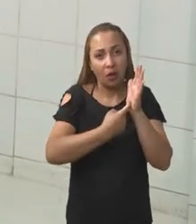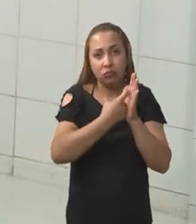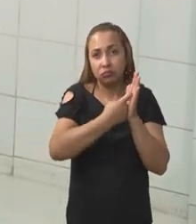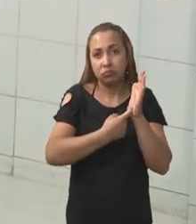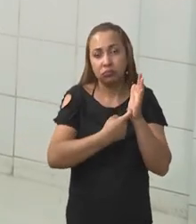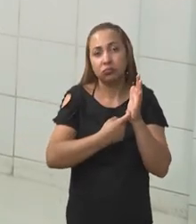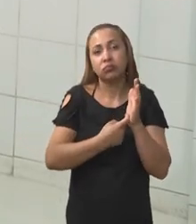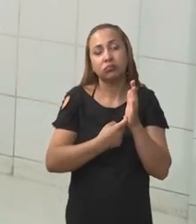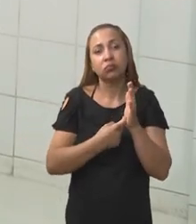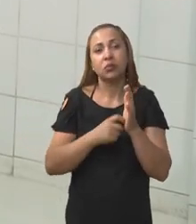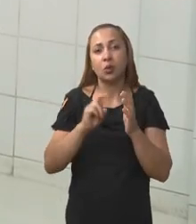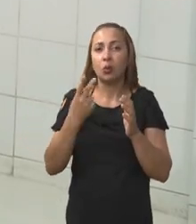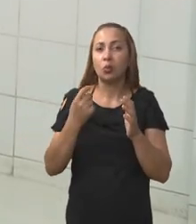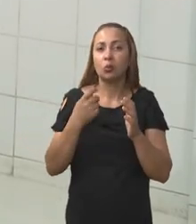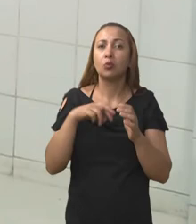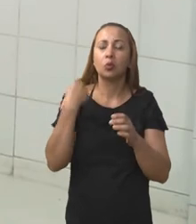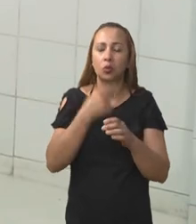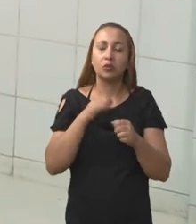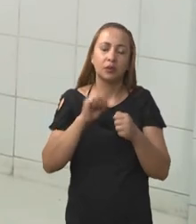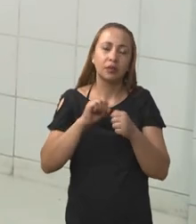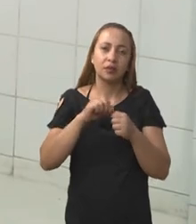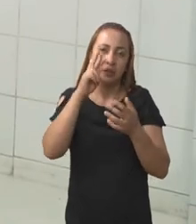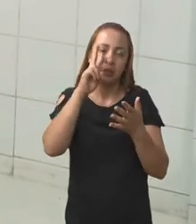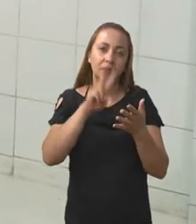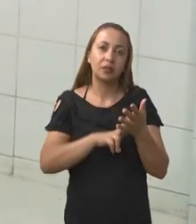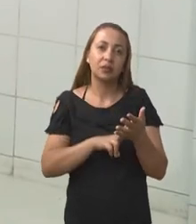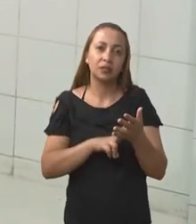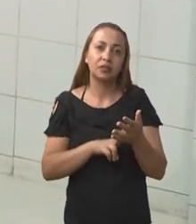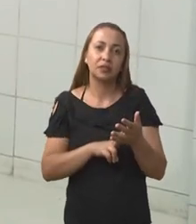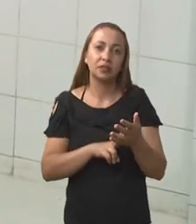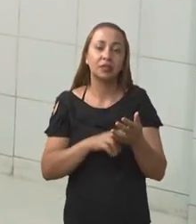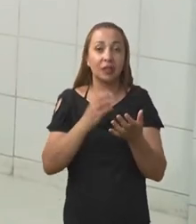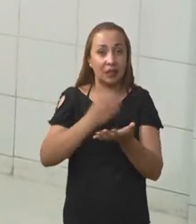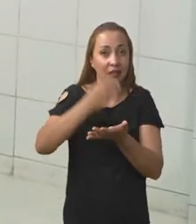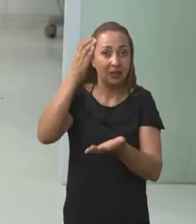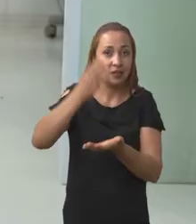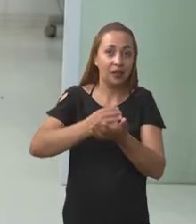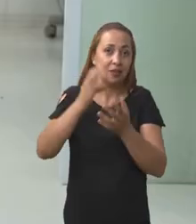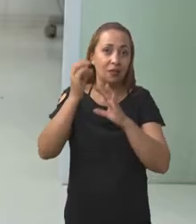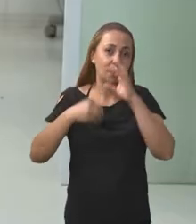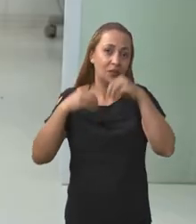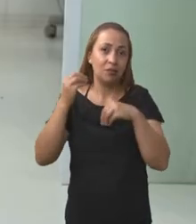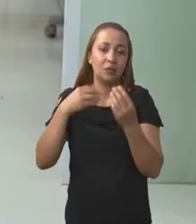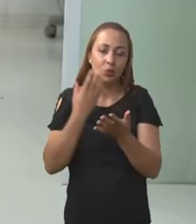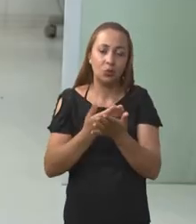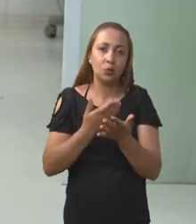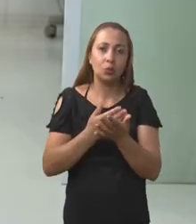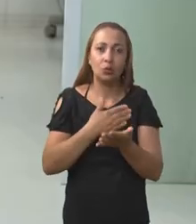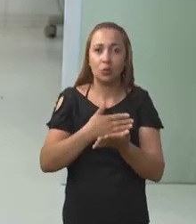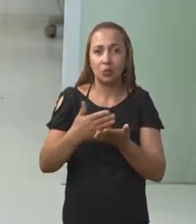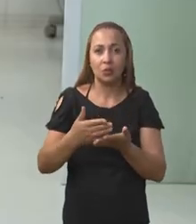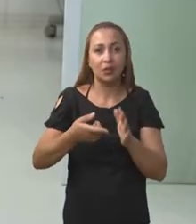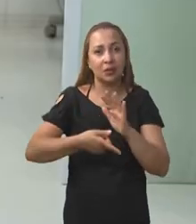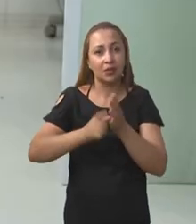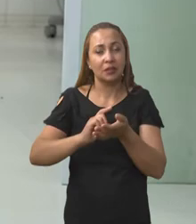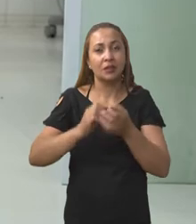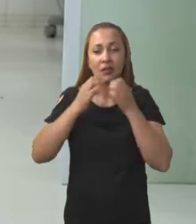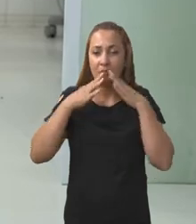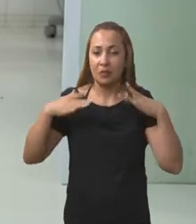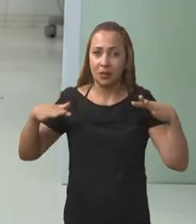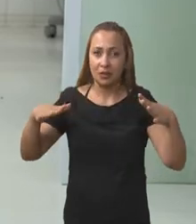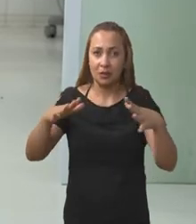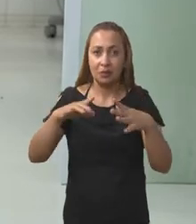mesmo o próprio raspador que a gente está avaliando, que é raspador da garrafa PET. O estudo foi iniciado antes da pandemia,